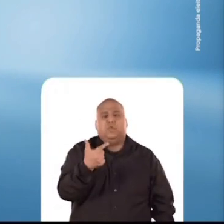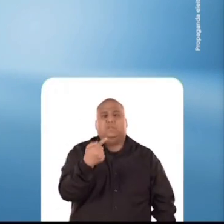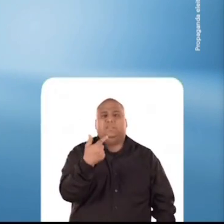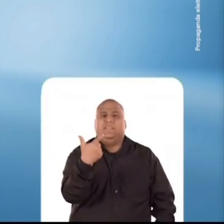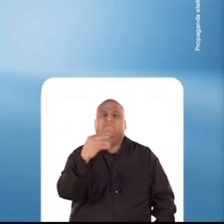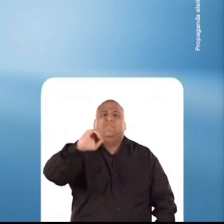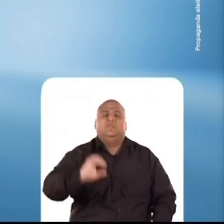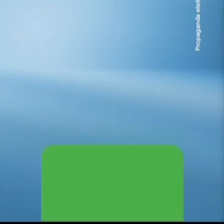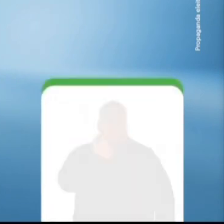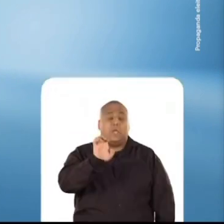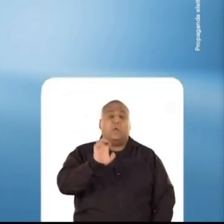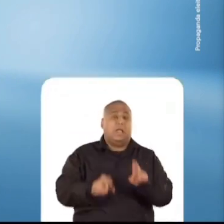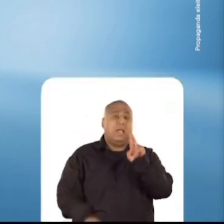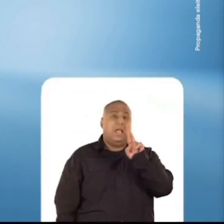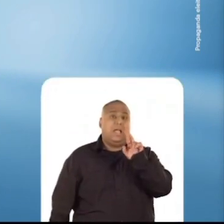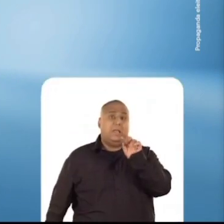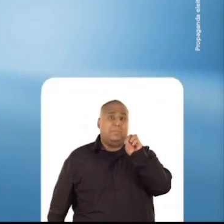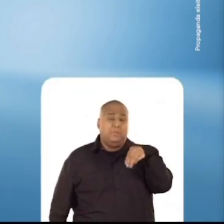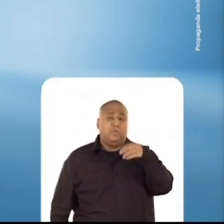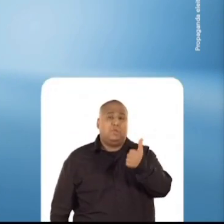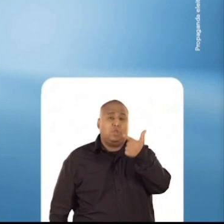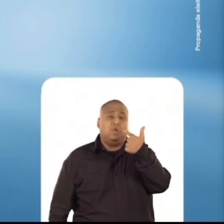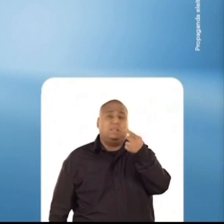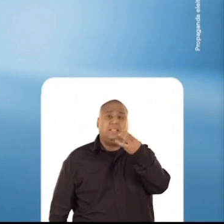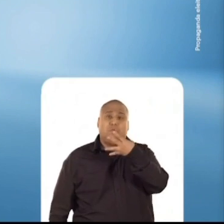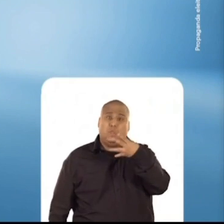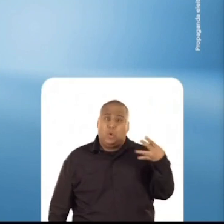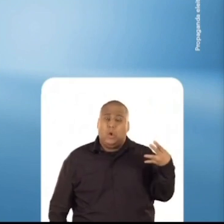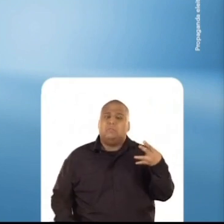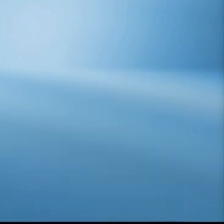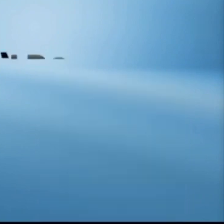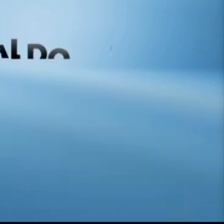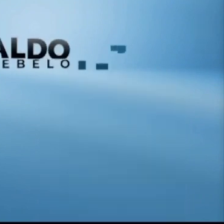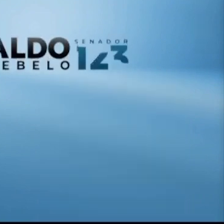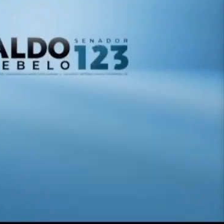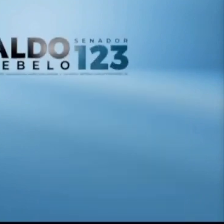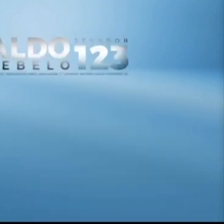12, 7, 2, 0. Ramilson Veio, 12, 3, 4, 4.